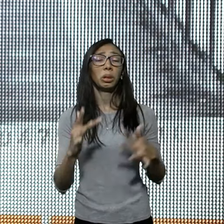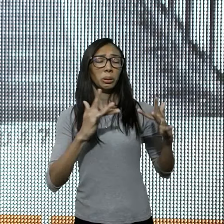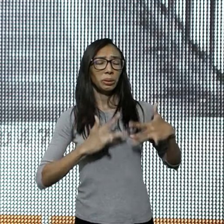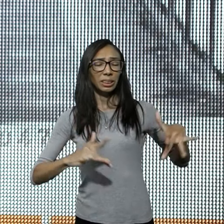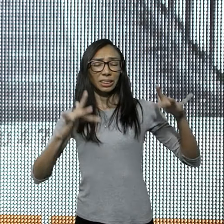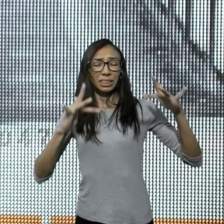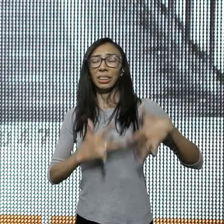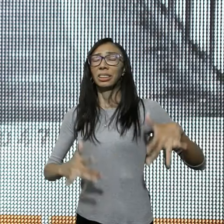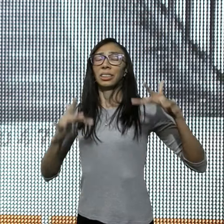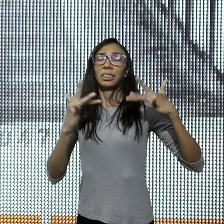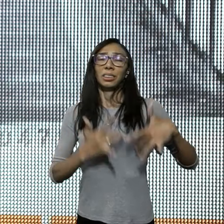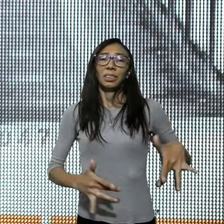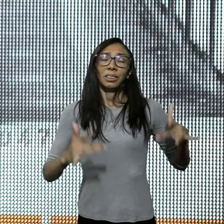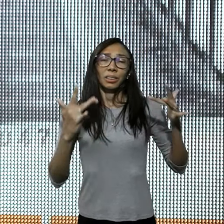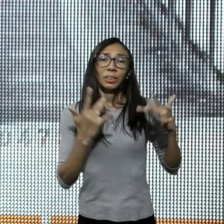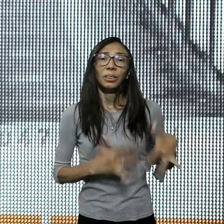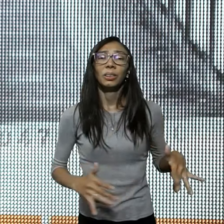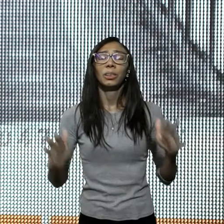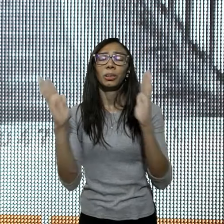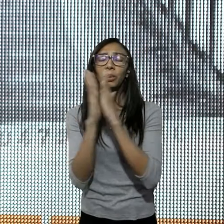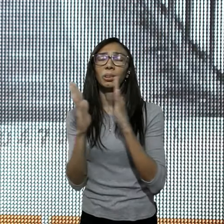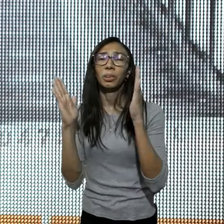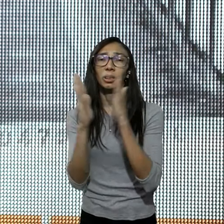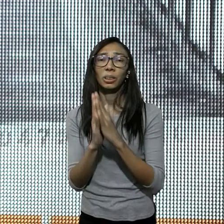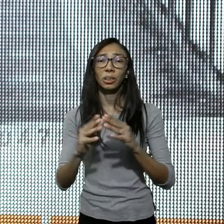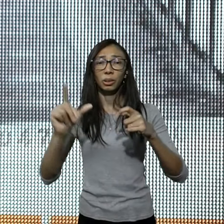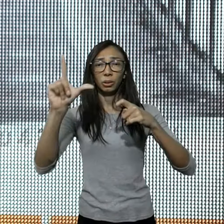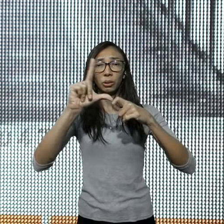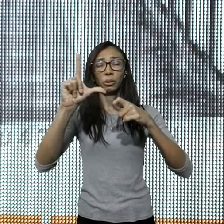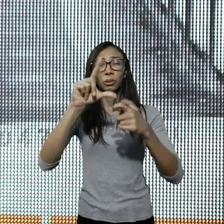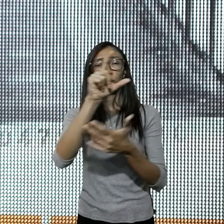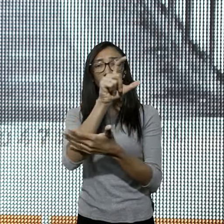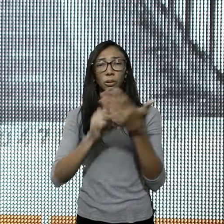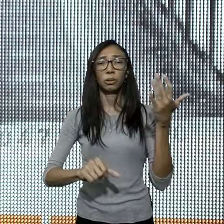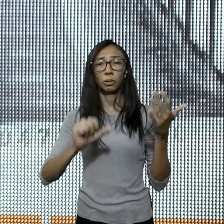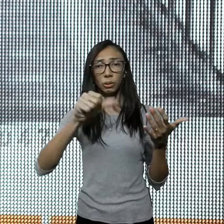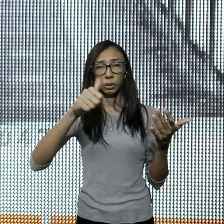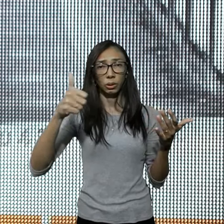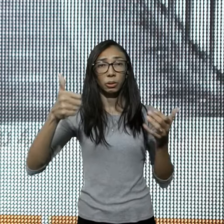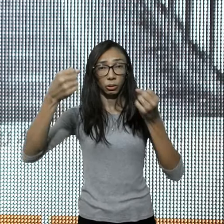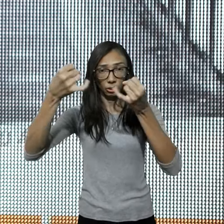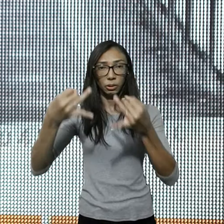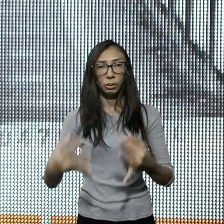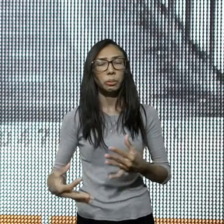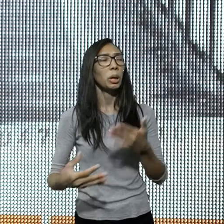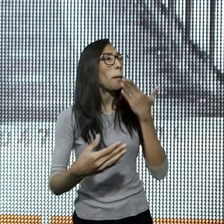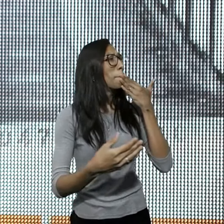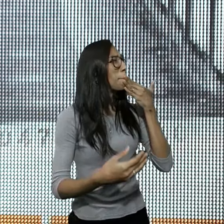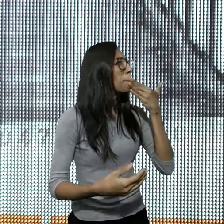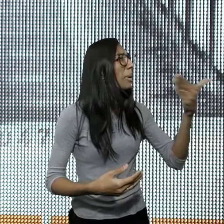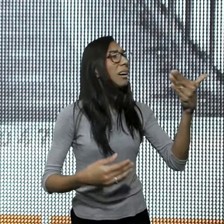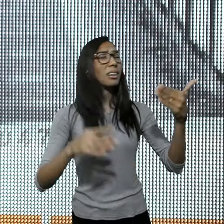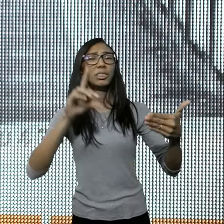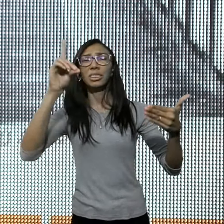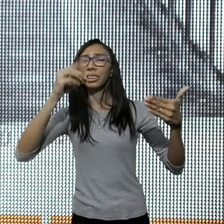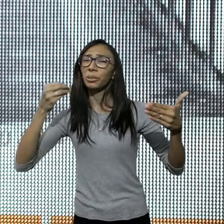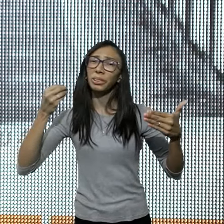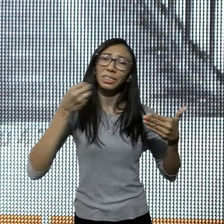misericórdia, a Bíblia é clara, em Lucas 11, de 9 a 13, quando diz, peçam, e lhe será dado,